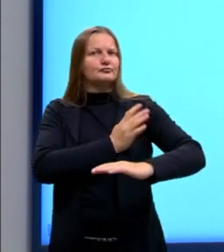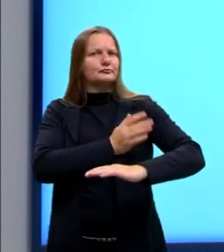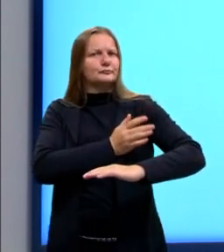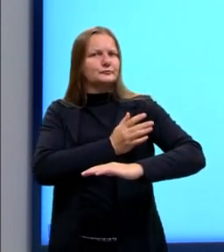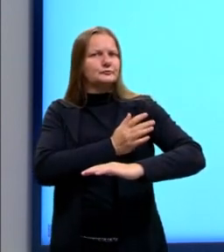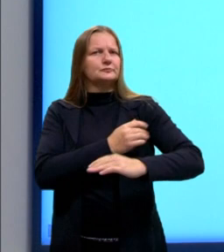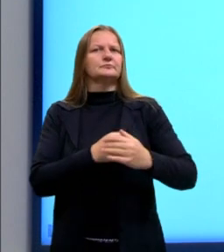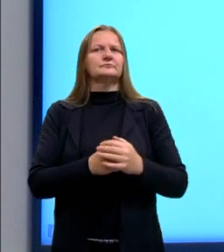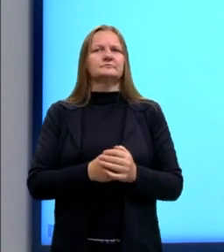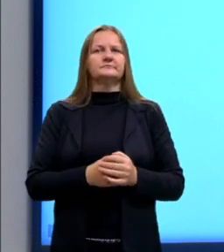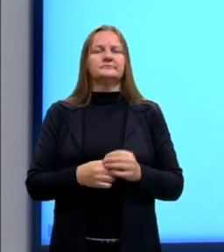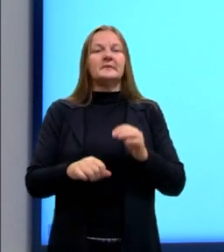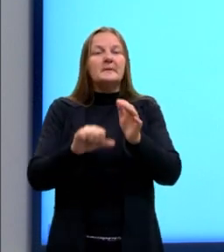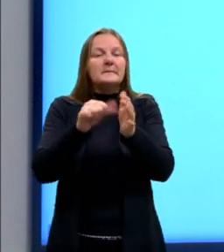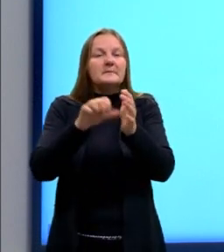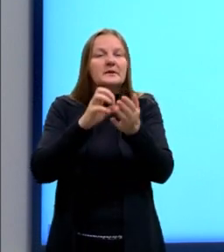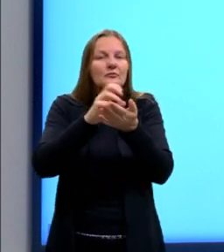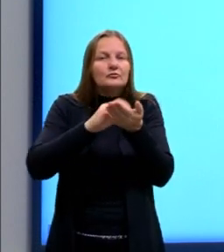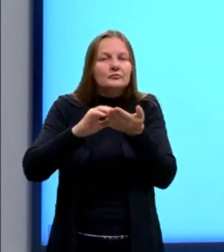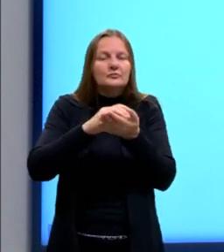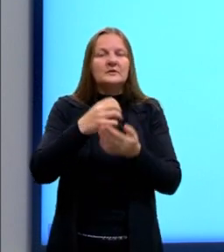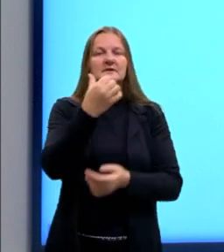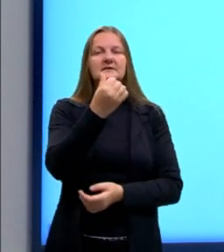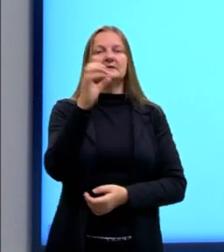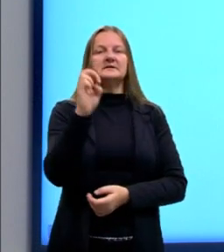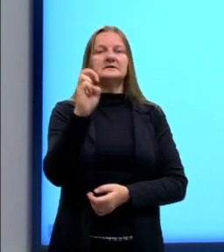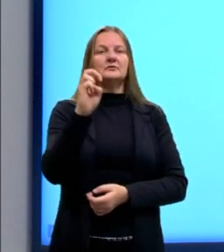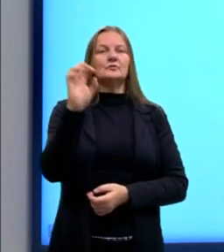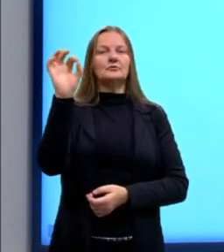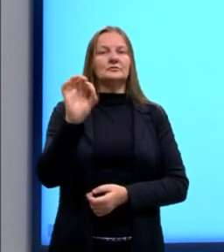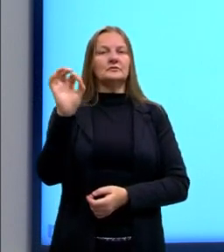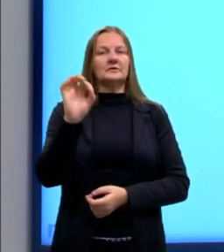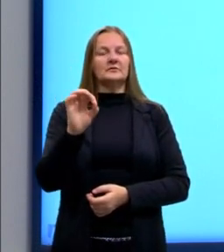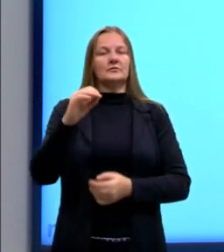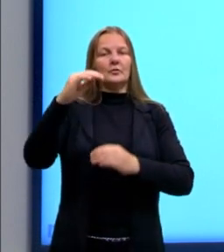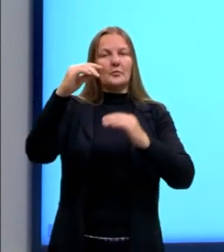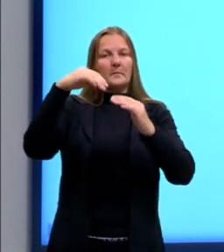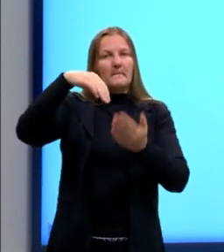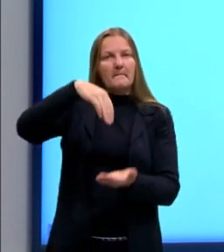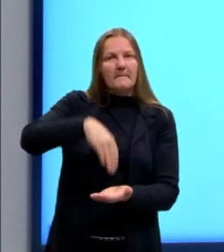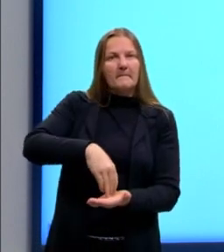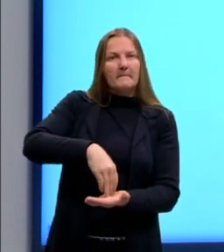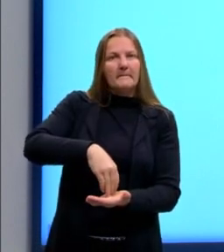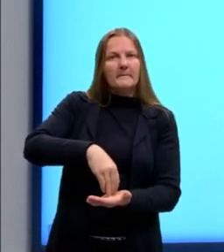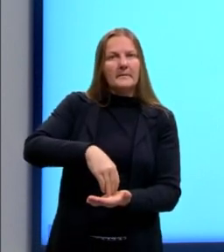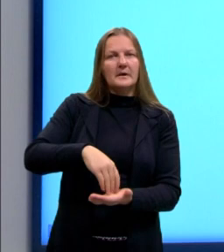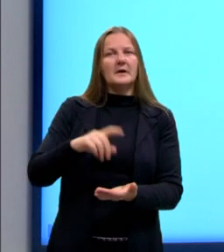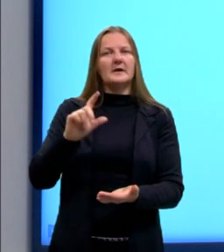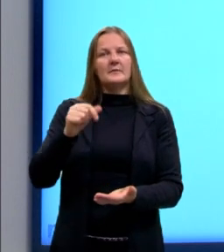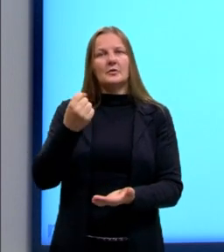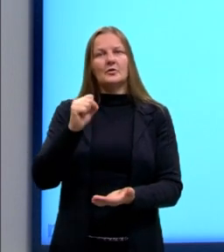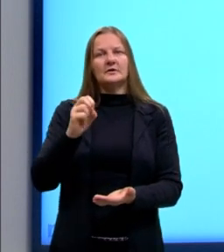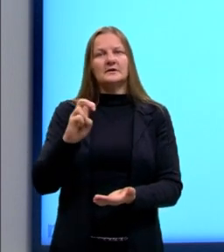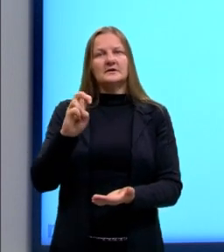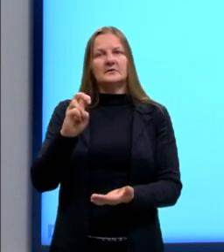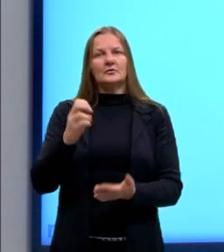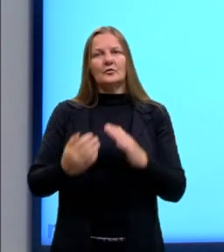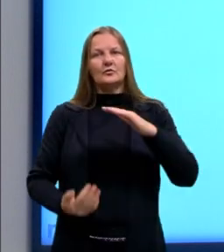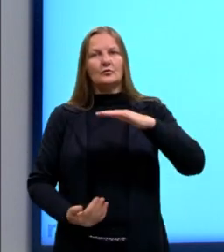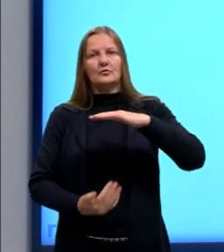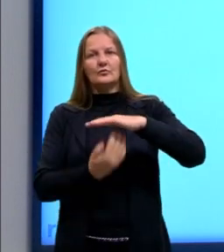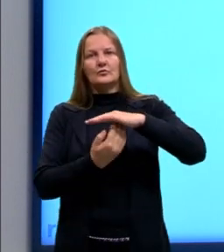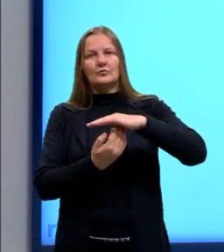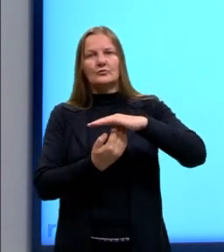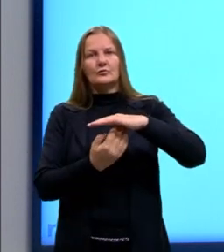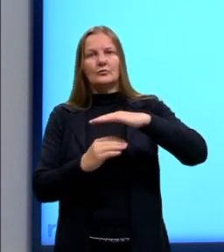Primeiro, eu vou calcular 65% que é o valor inferior. E depois o 85% que é o valor,